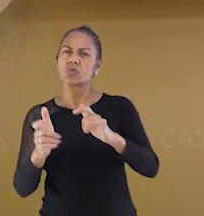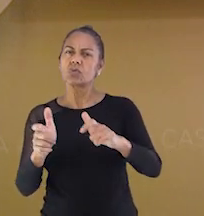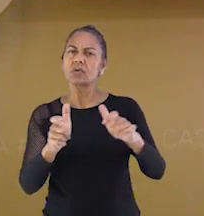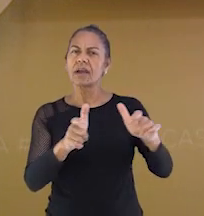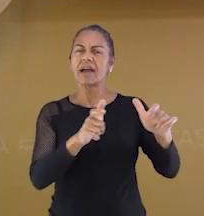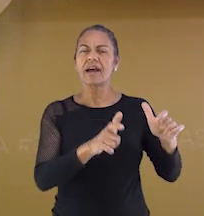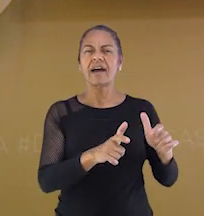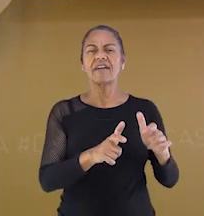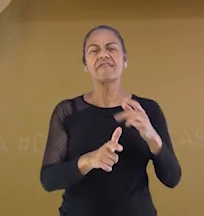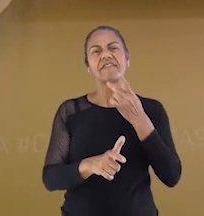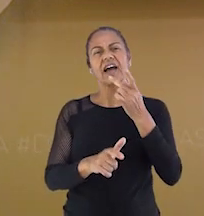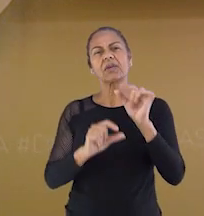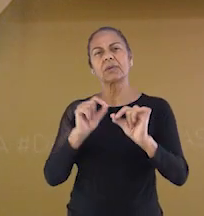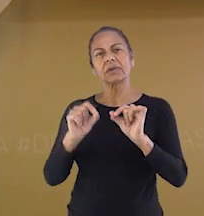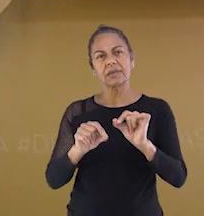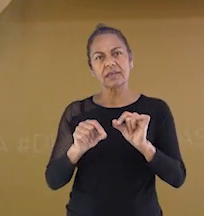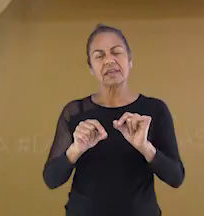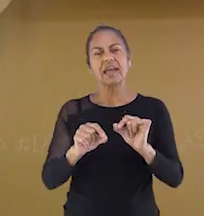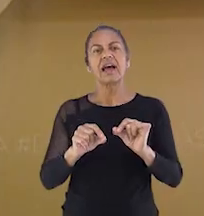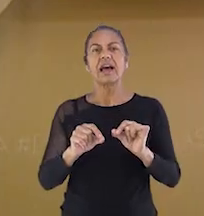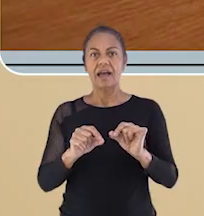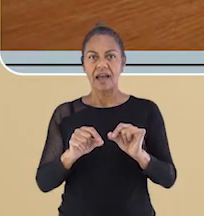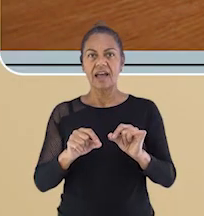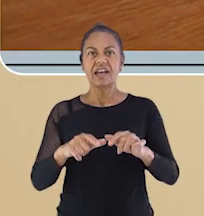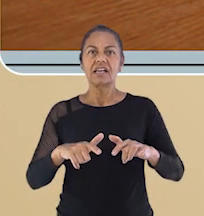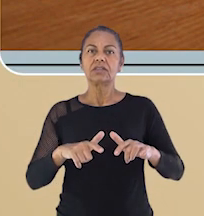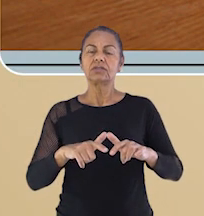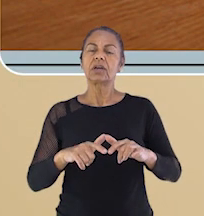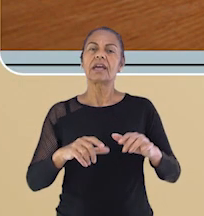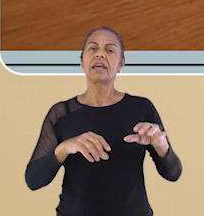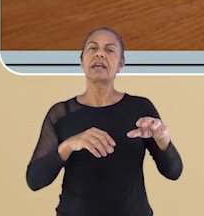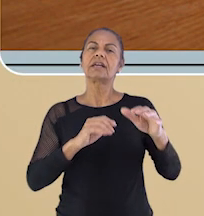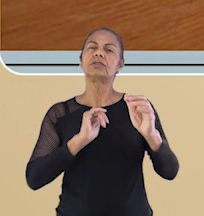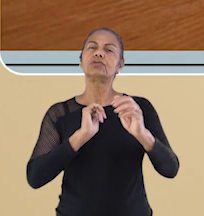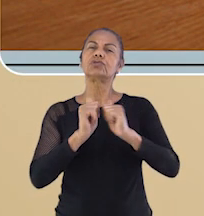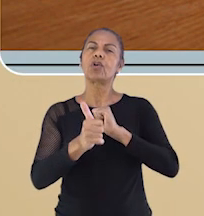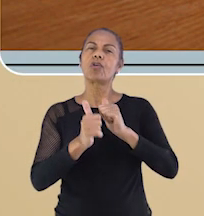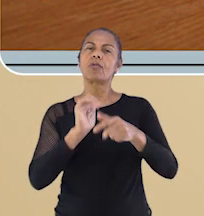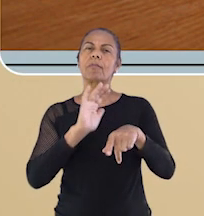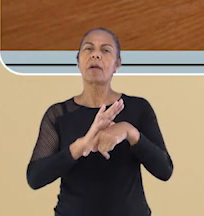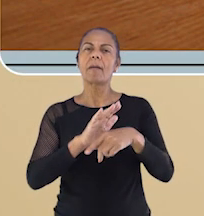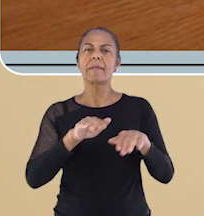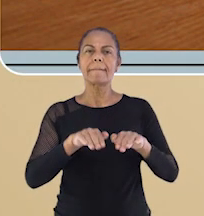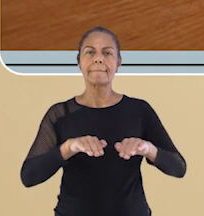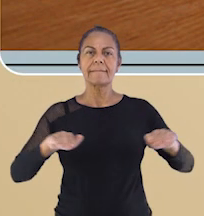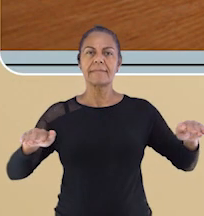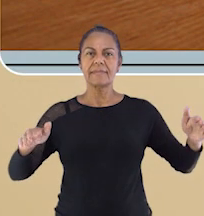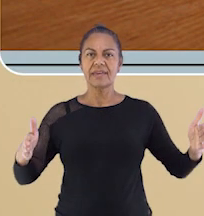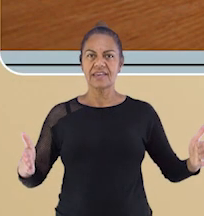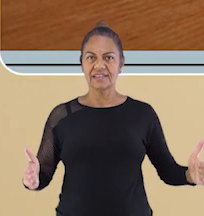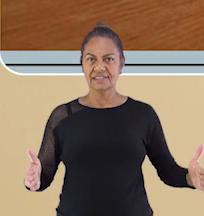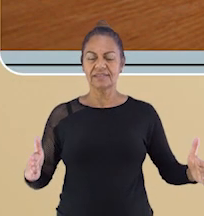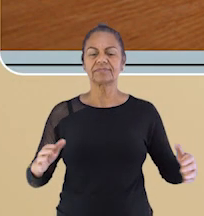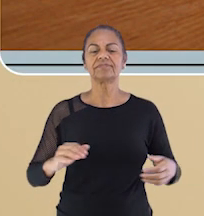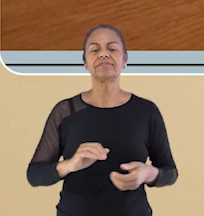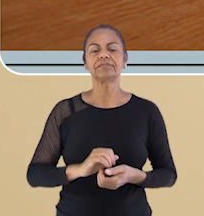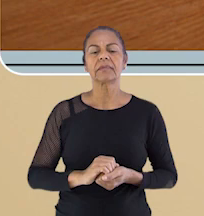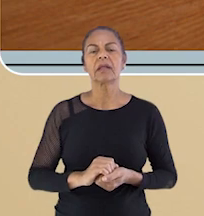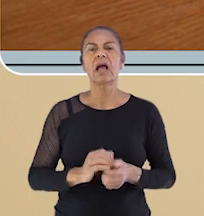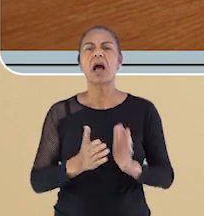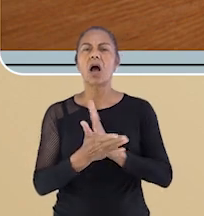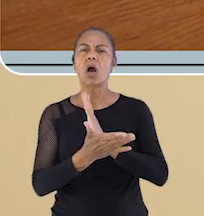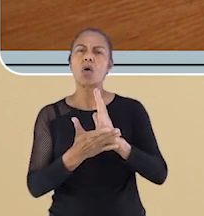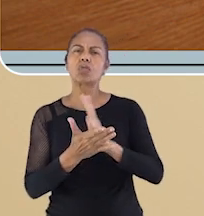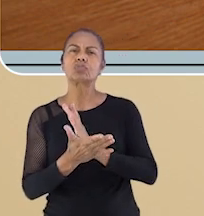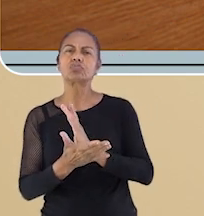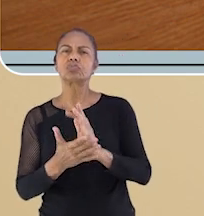porque precisam de uma base. Os jogos de tabuleiro, em alguns lugares, são conhecidos